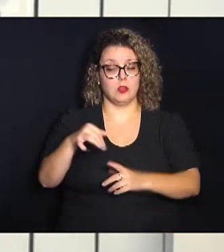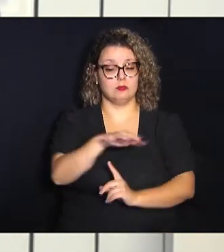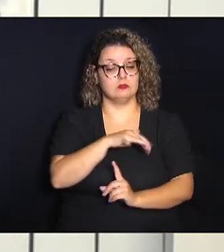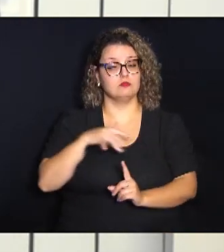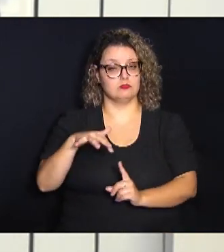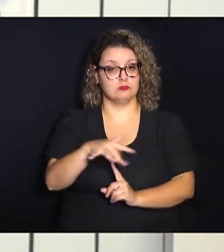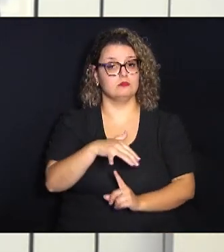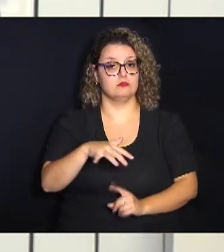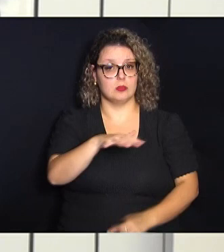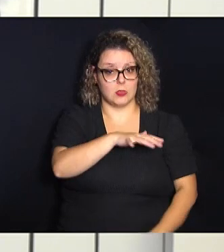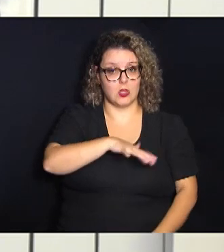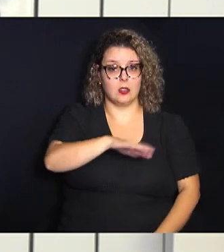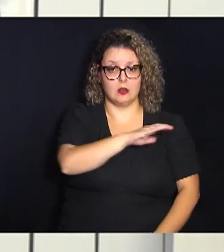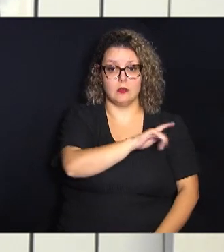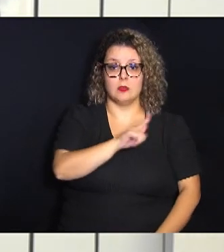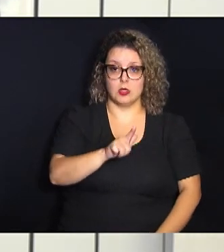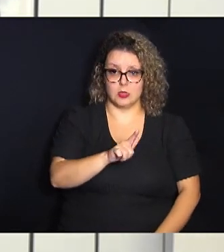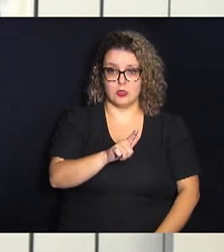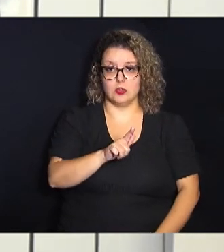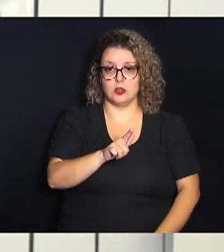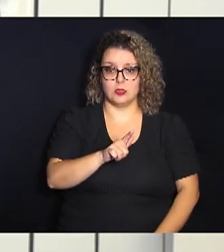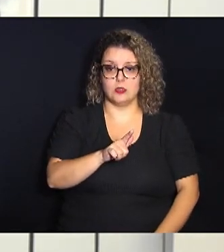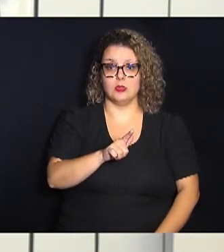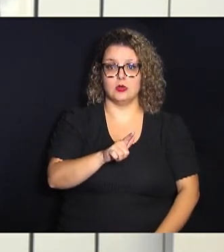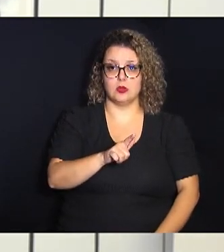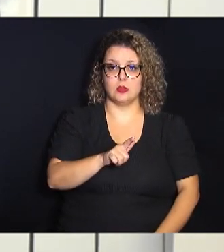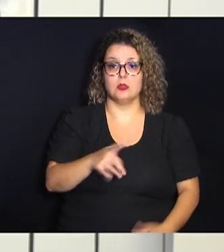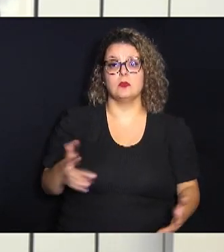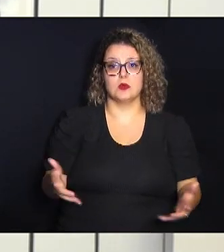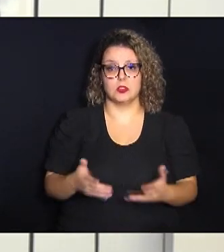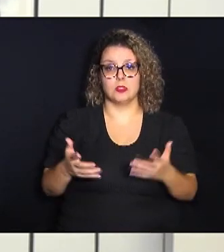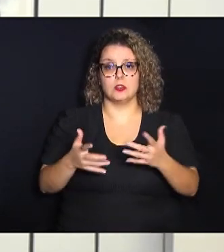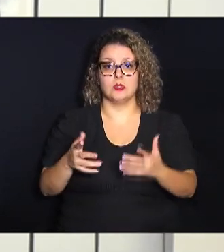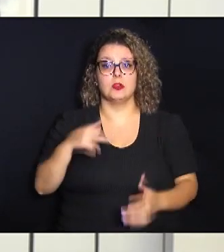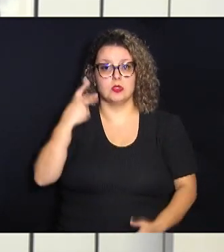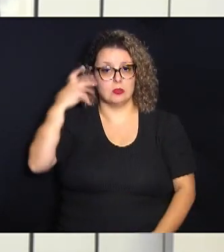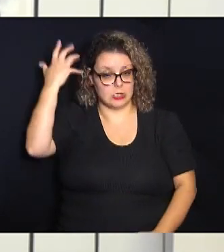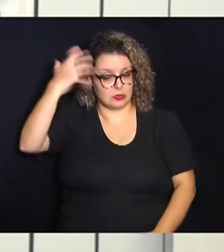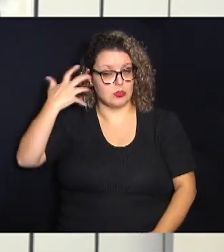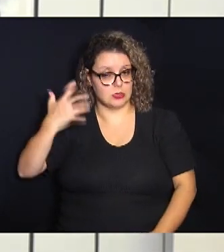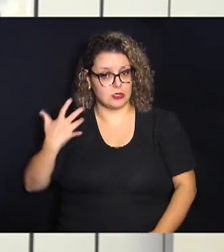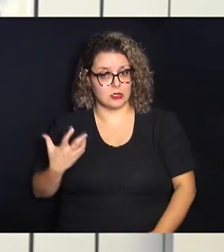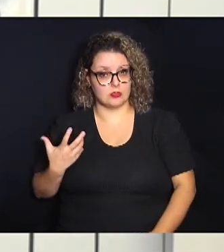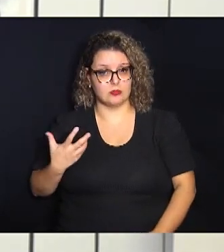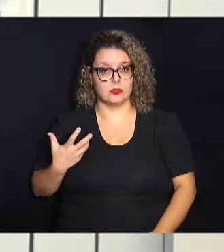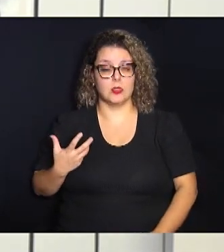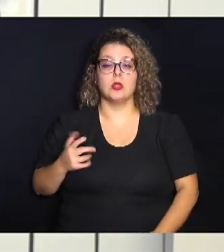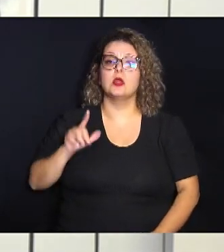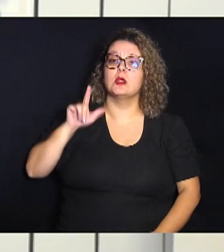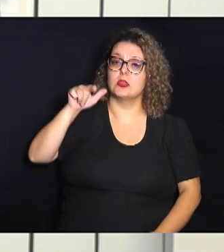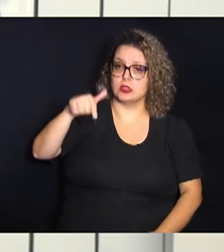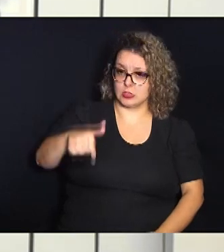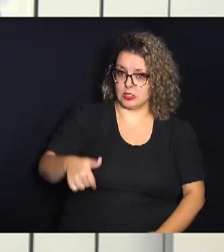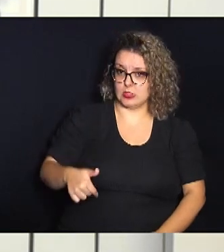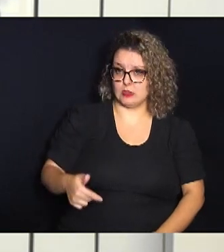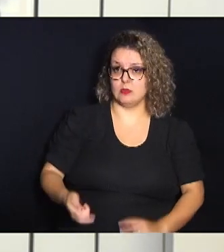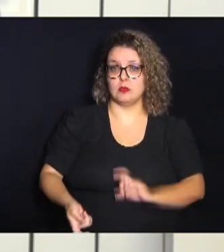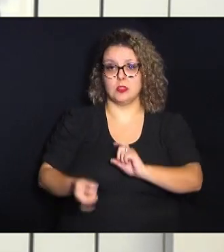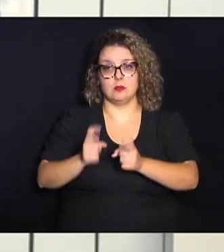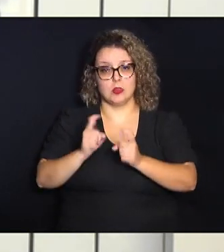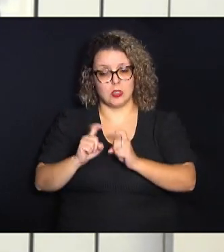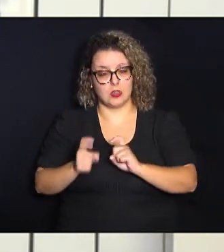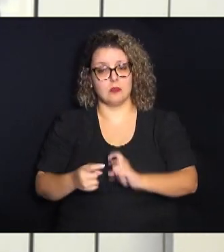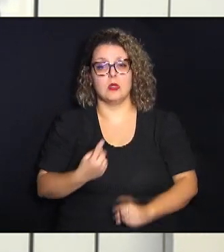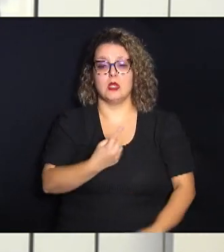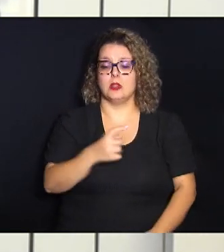na região do campo grande do distrito a iniciativa é da vereadora Guida Calixto e em seguida a décima